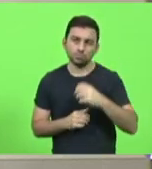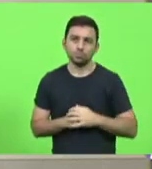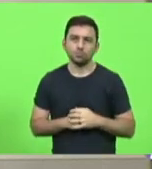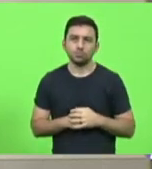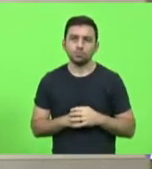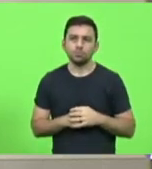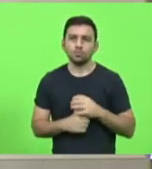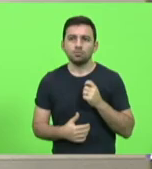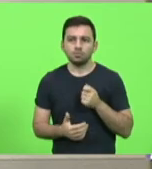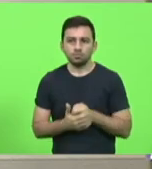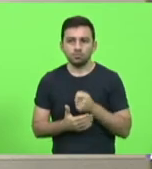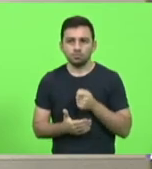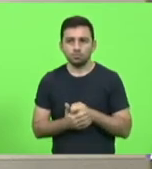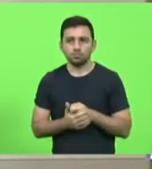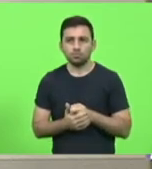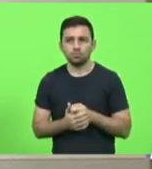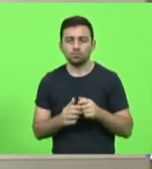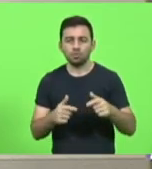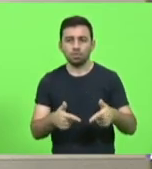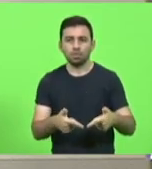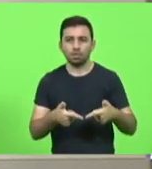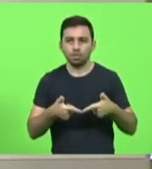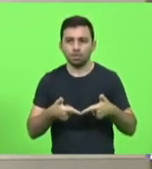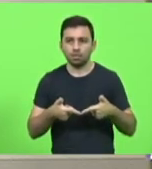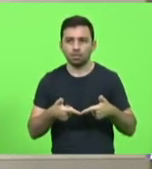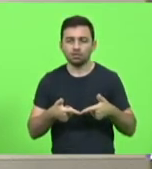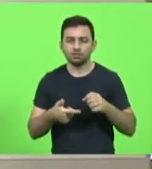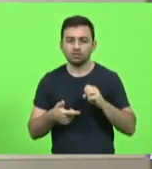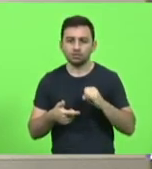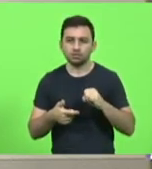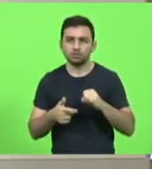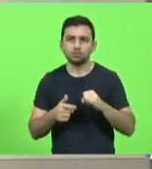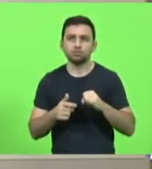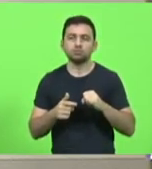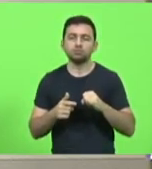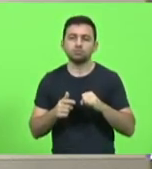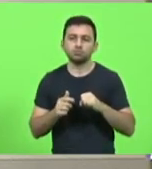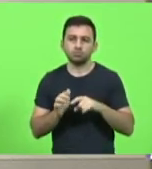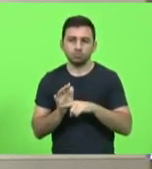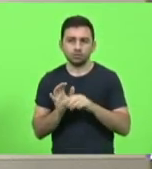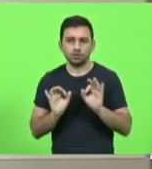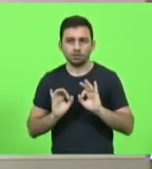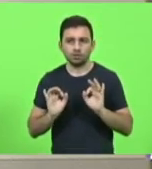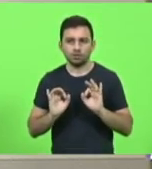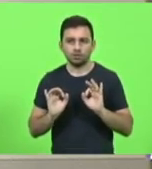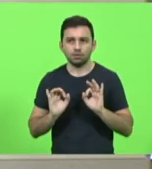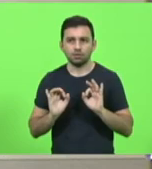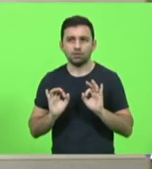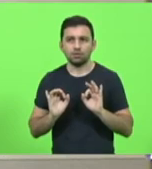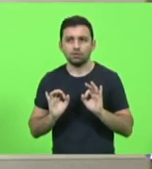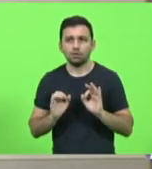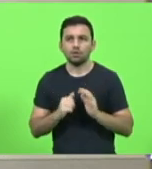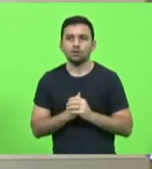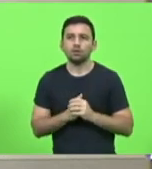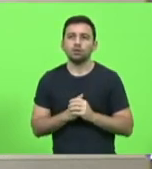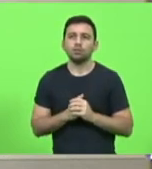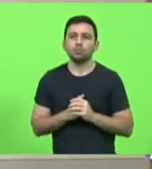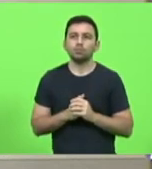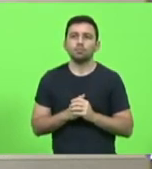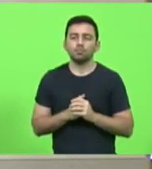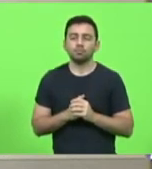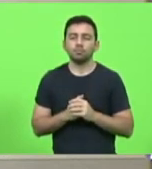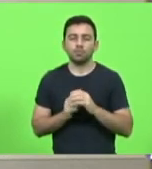exigência de certidão negativa de débito com esses federativos nos